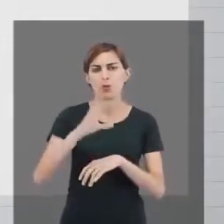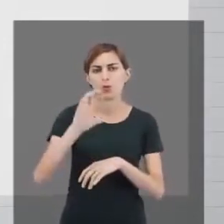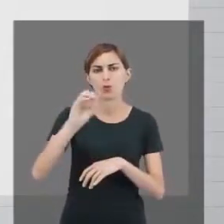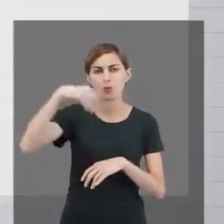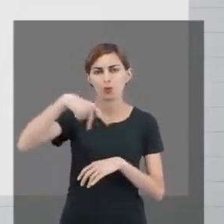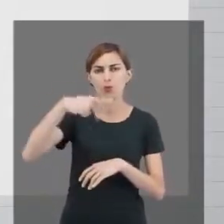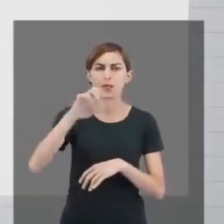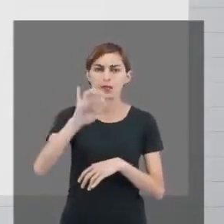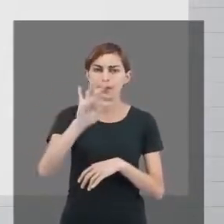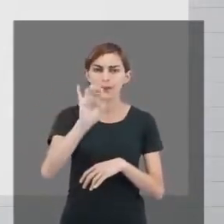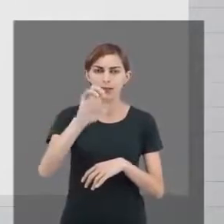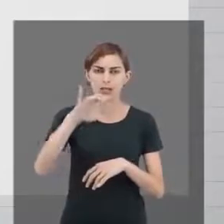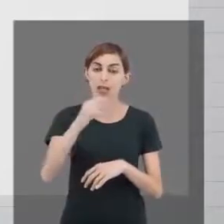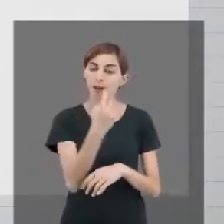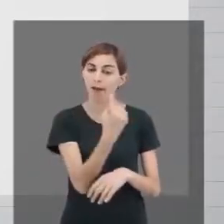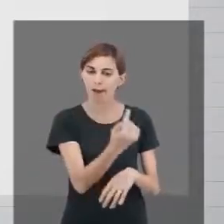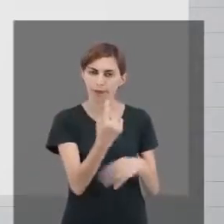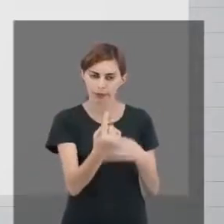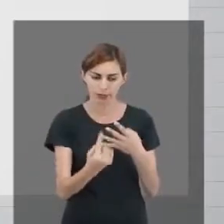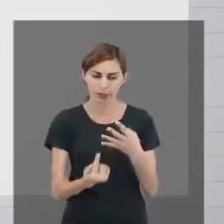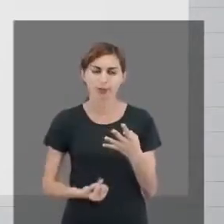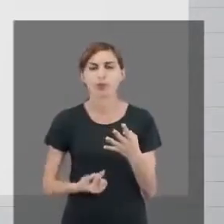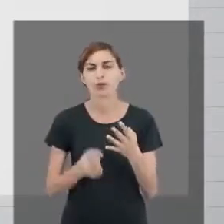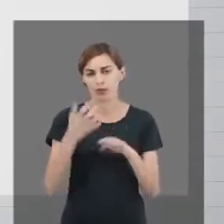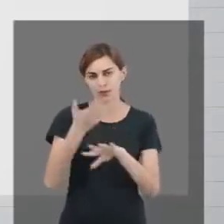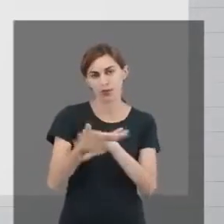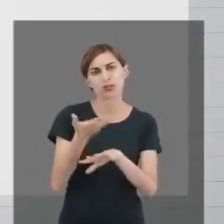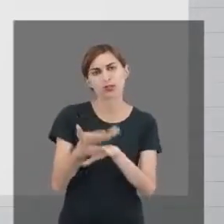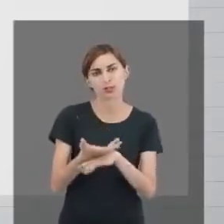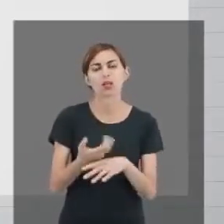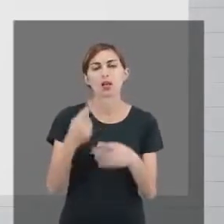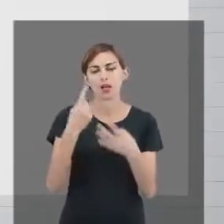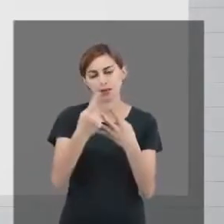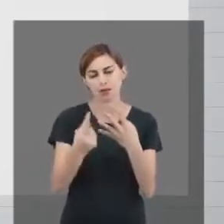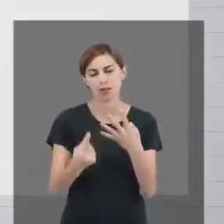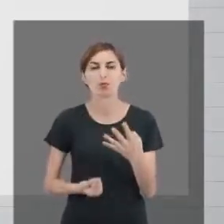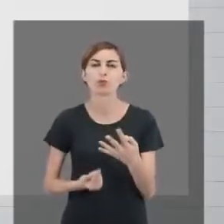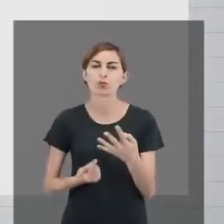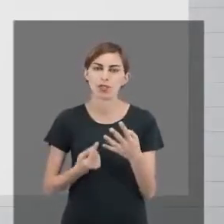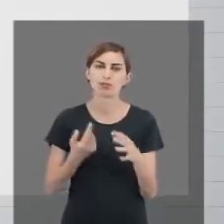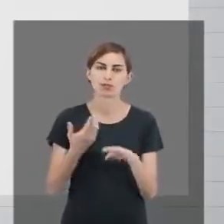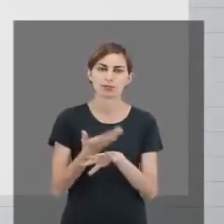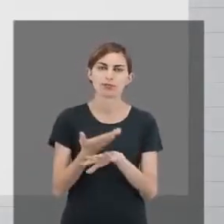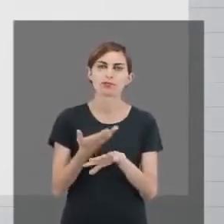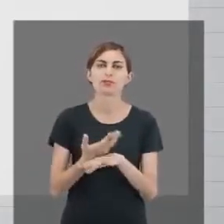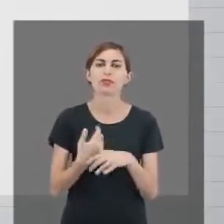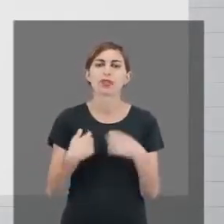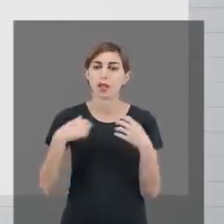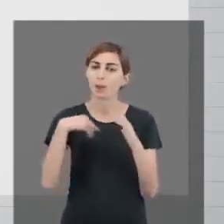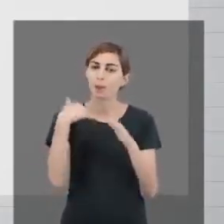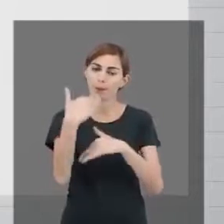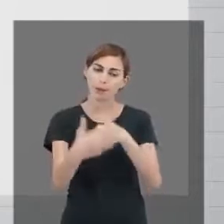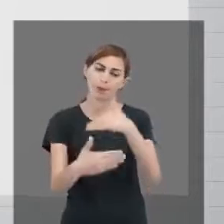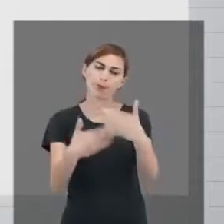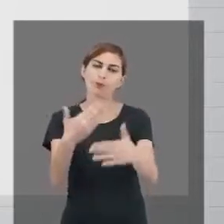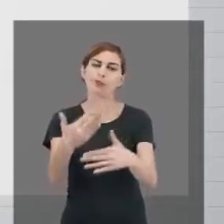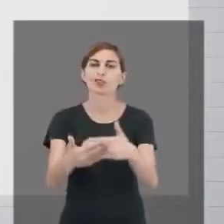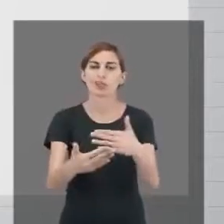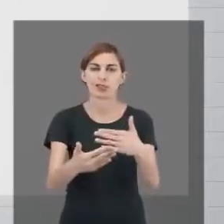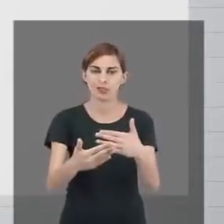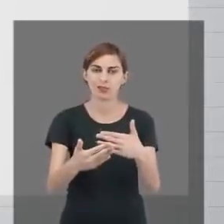das disciplinas do seu curso. Com cada uma das competências de cada disciplina. Então, é um processo de